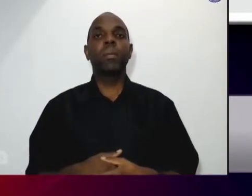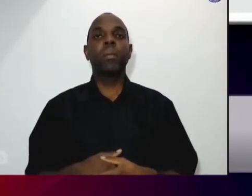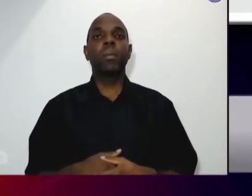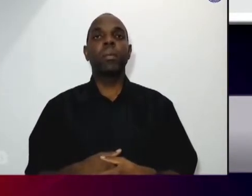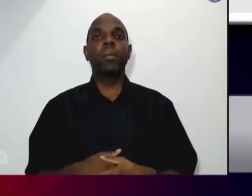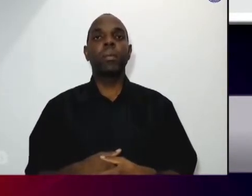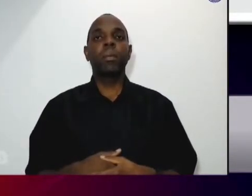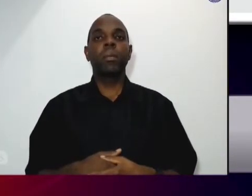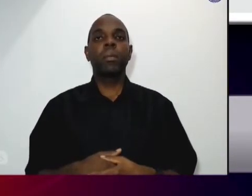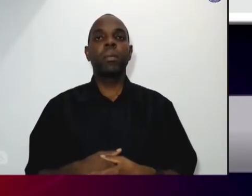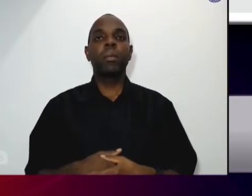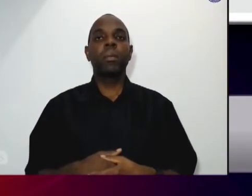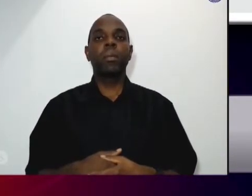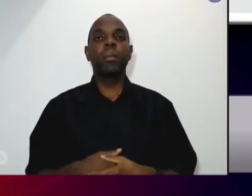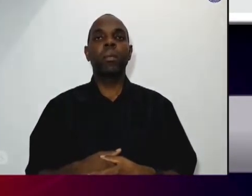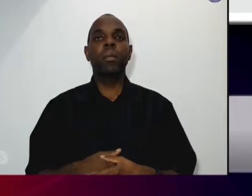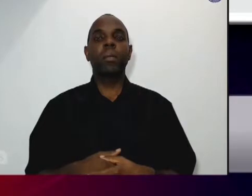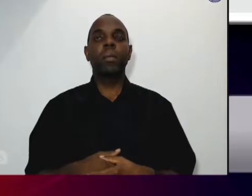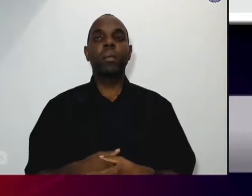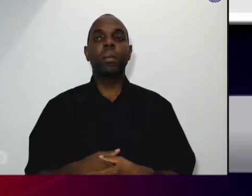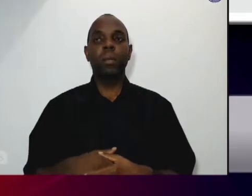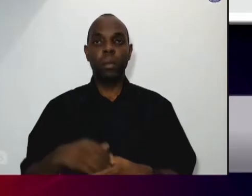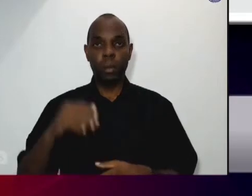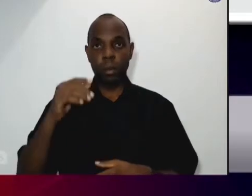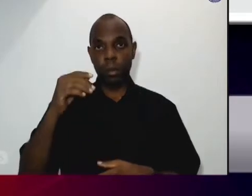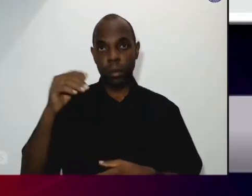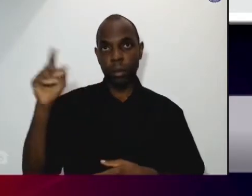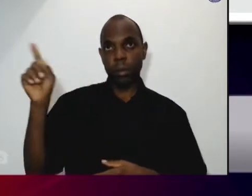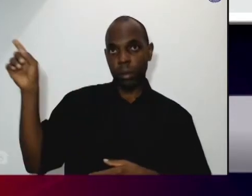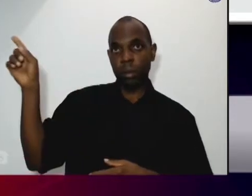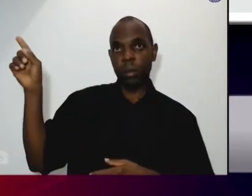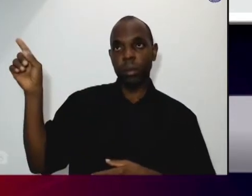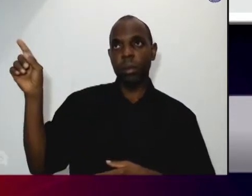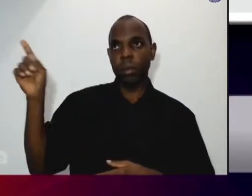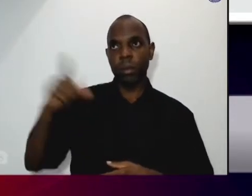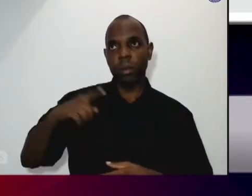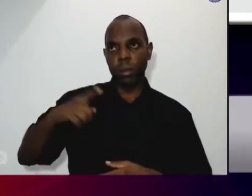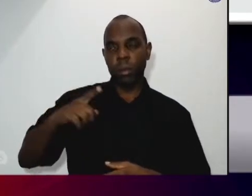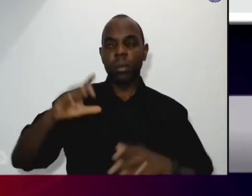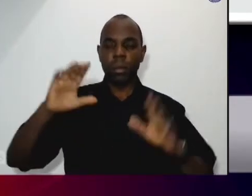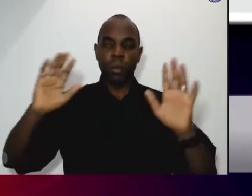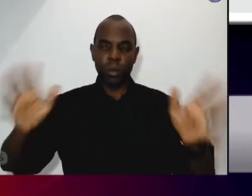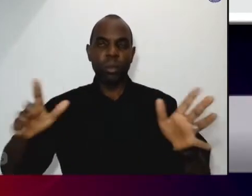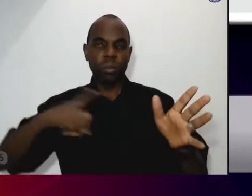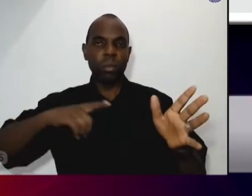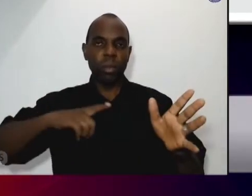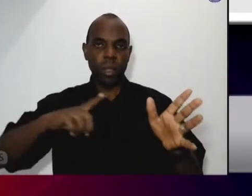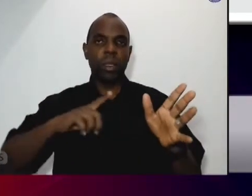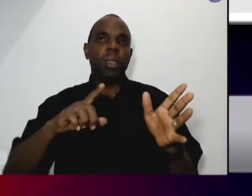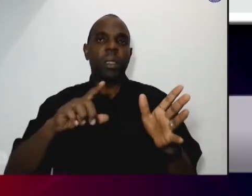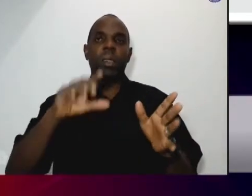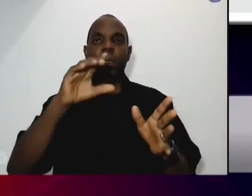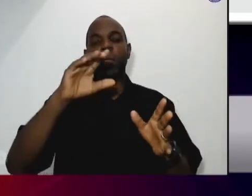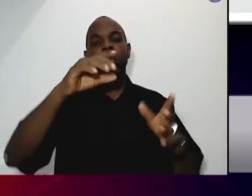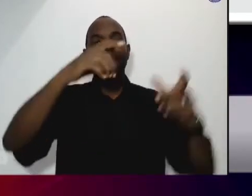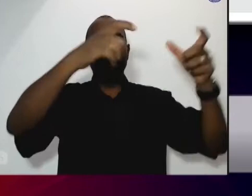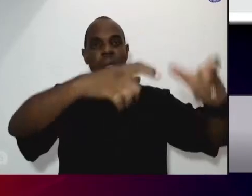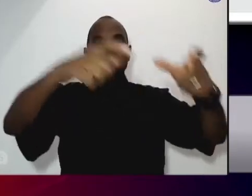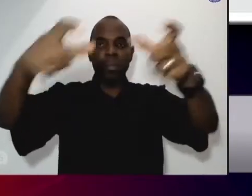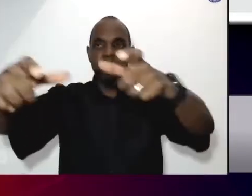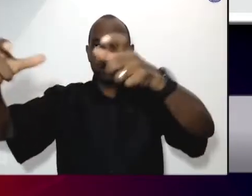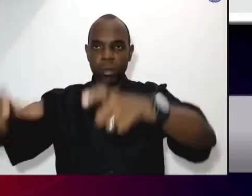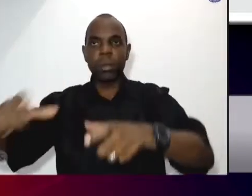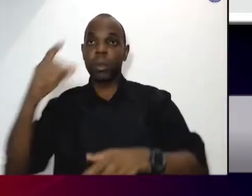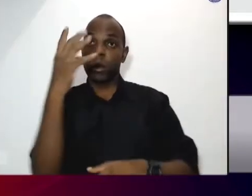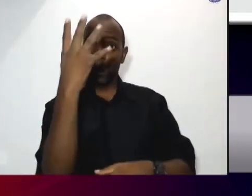Está conseguindo ver? Então, sobre o Nutras e nossas ações nos bairros Santa Elisa, Árvore Grande e Jardim Riviera.